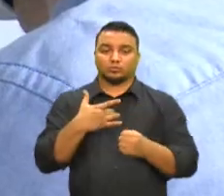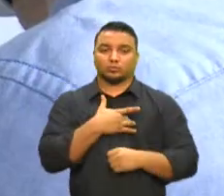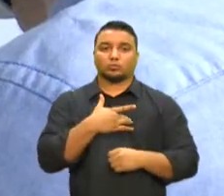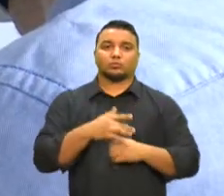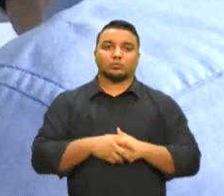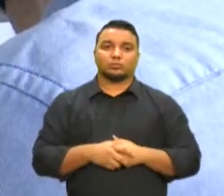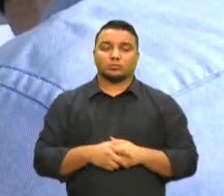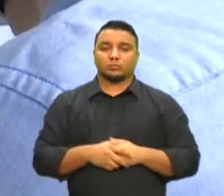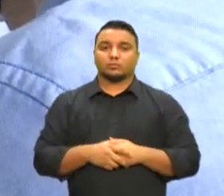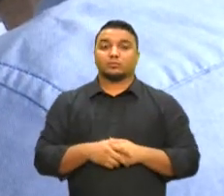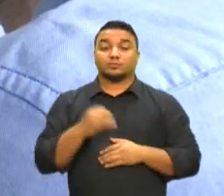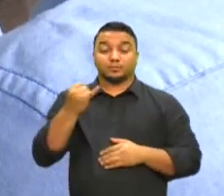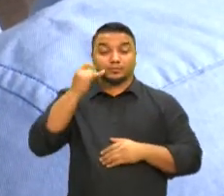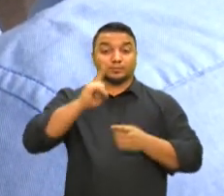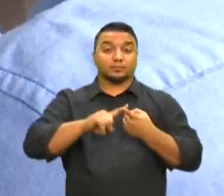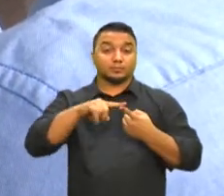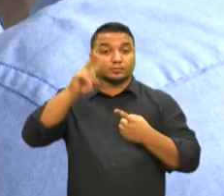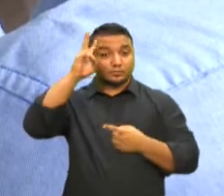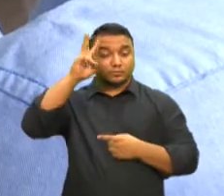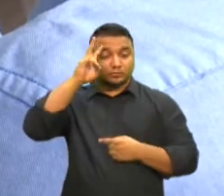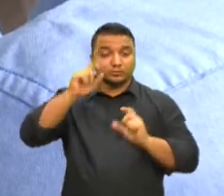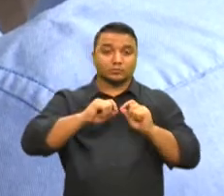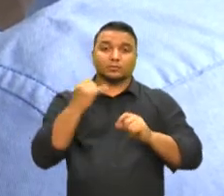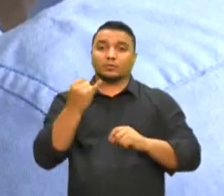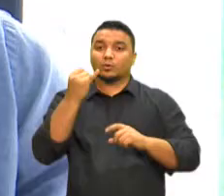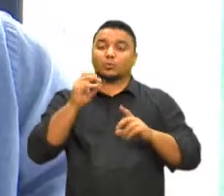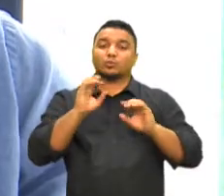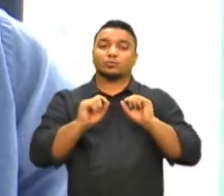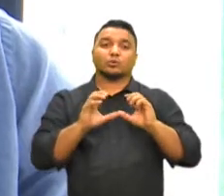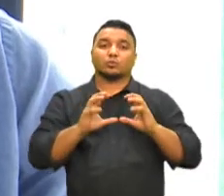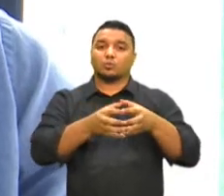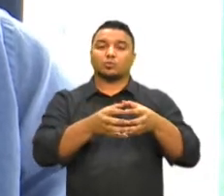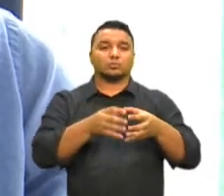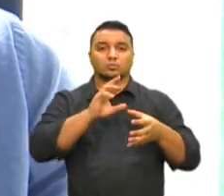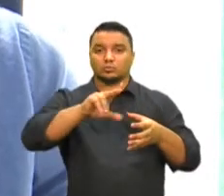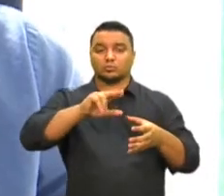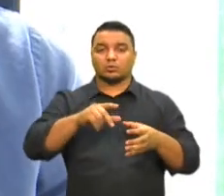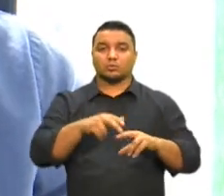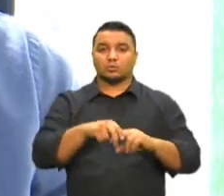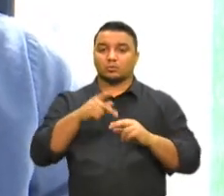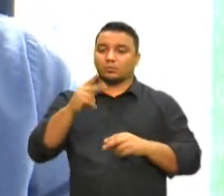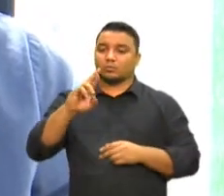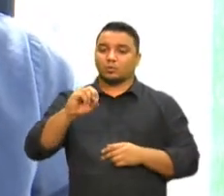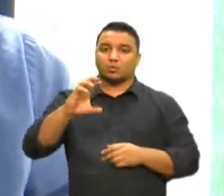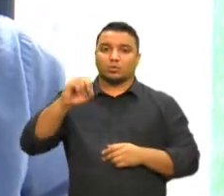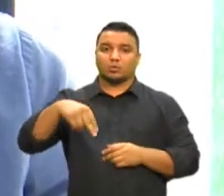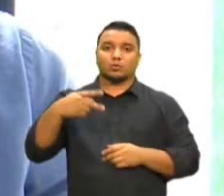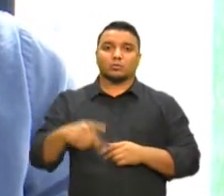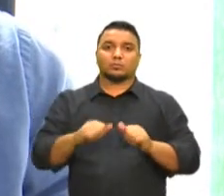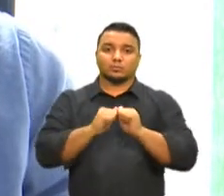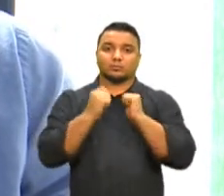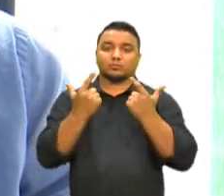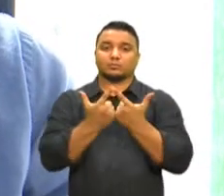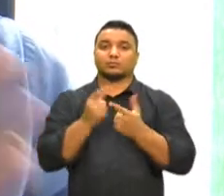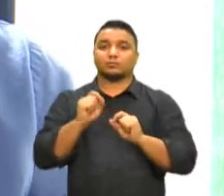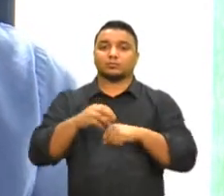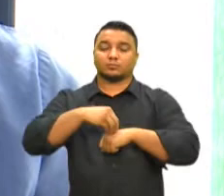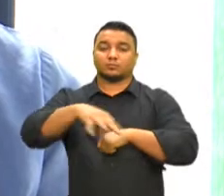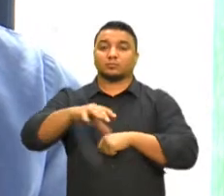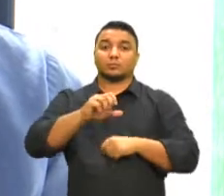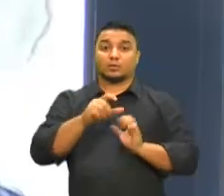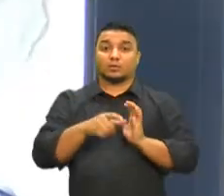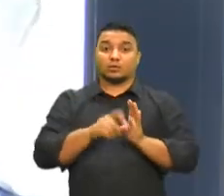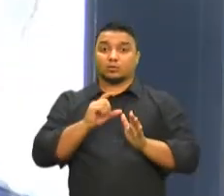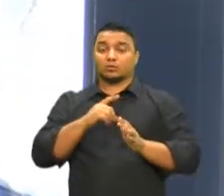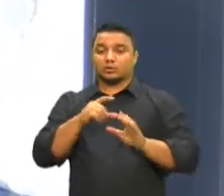Importante lembrar que a medida não vale para planos coletivos. Por isso, o protocolo da Assembleia Legislativa recomenda que, antes de buscar o